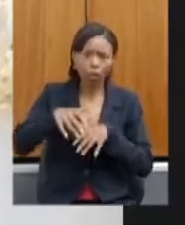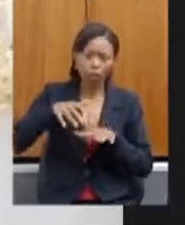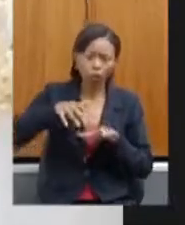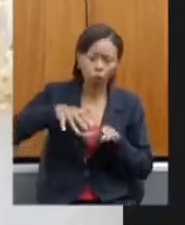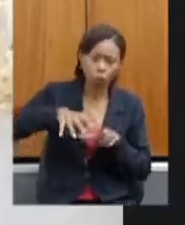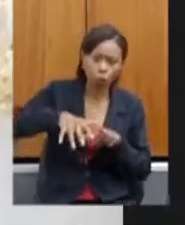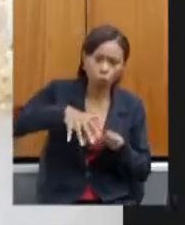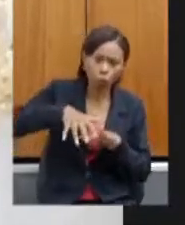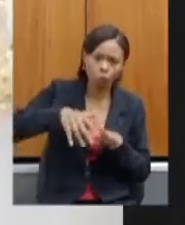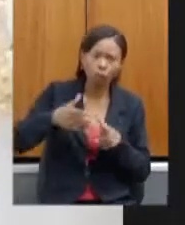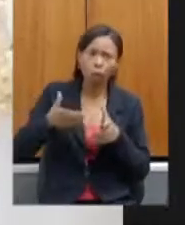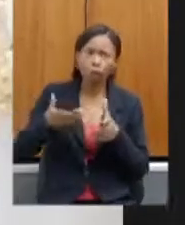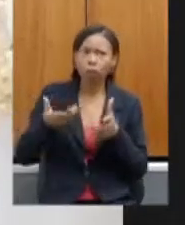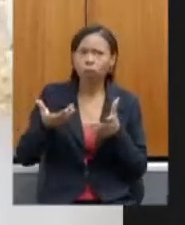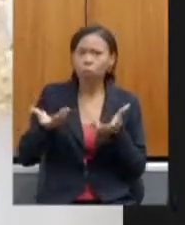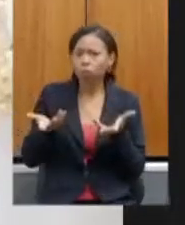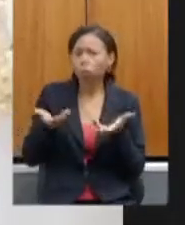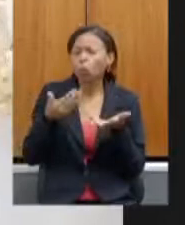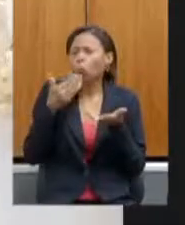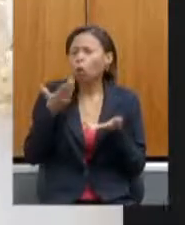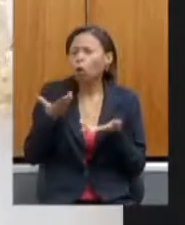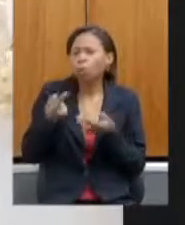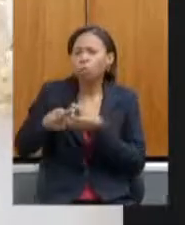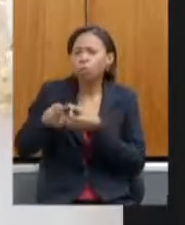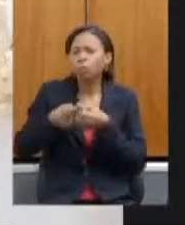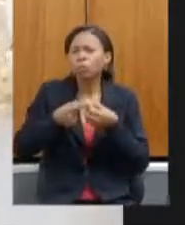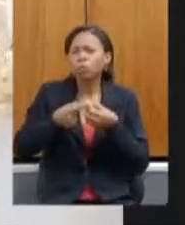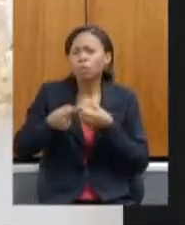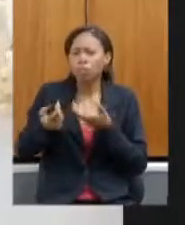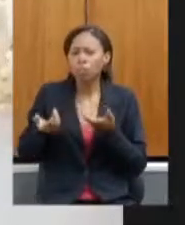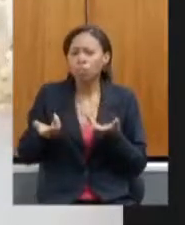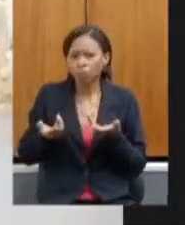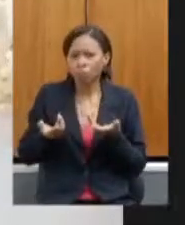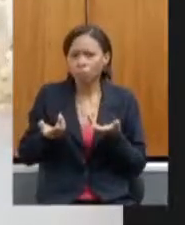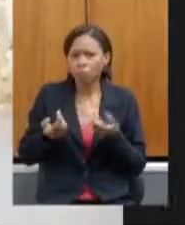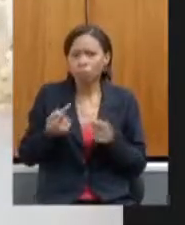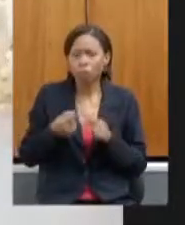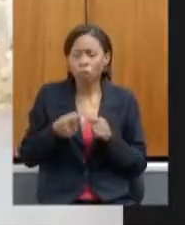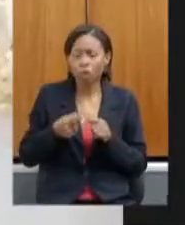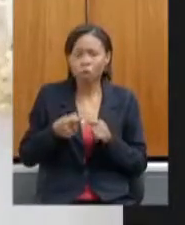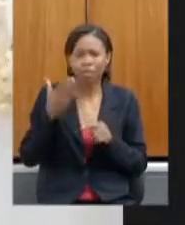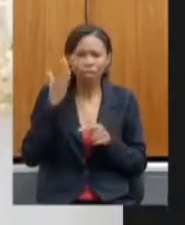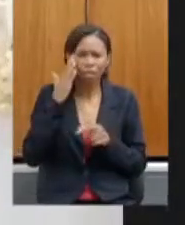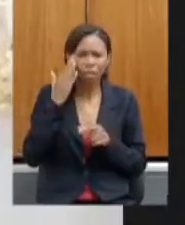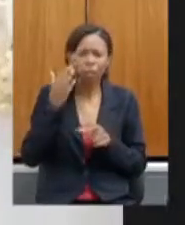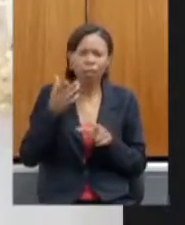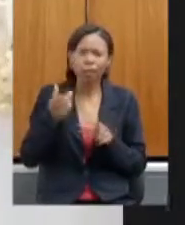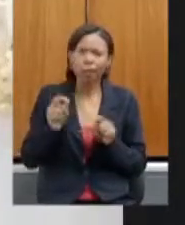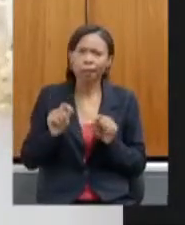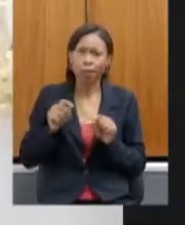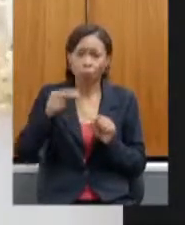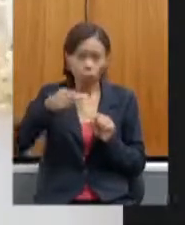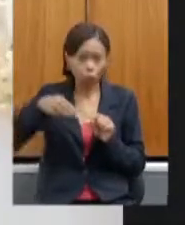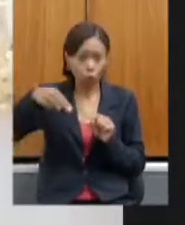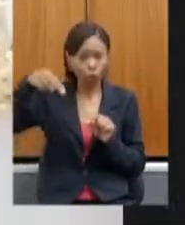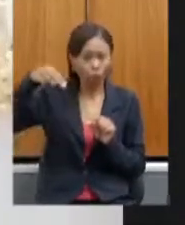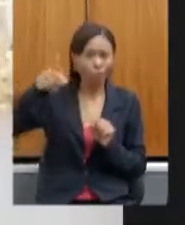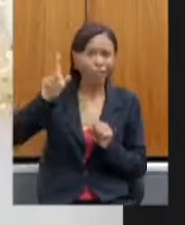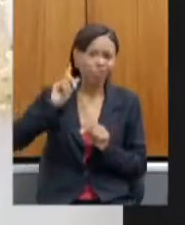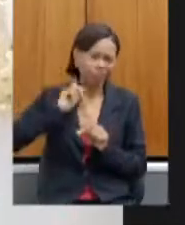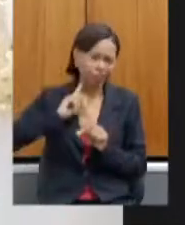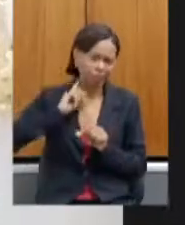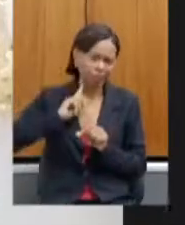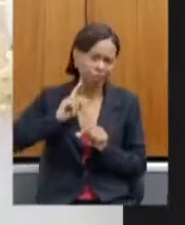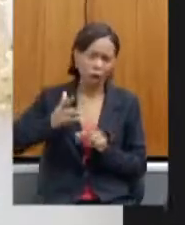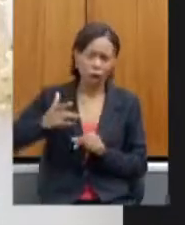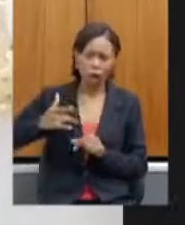situação da irrigação, nós que sabemos que o norte de Minas, apesar de falar de coitadinhos, o nosso potencial